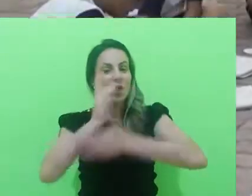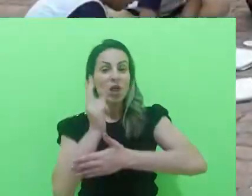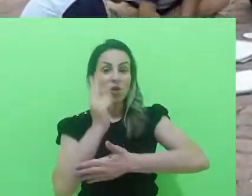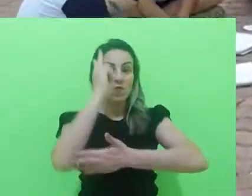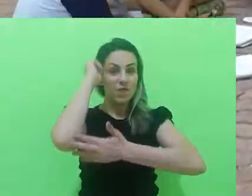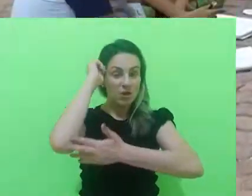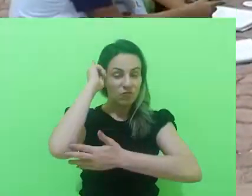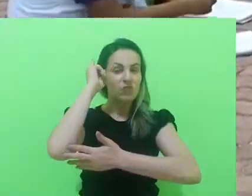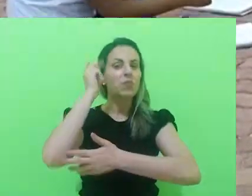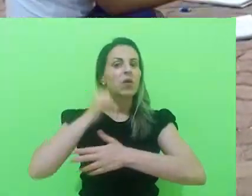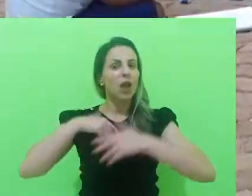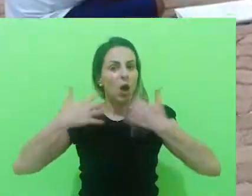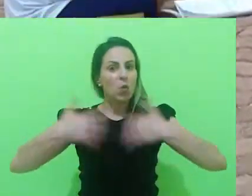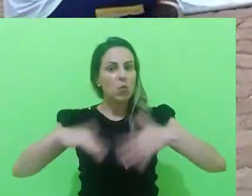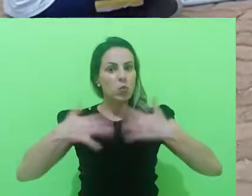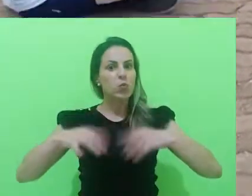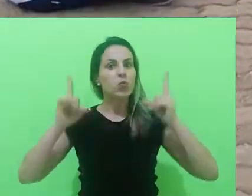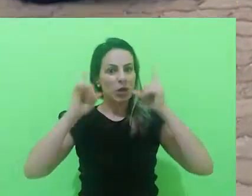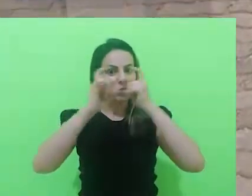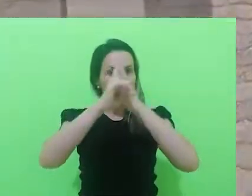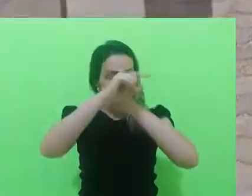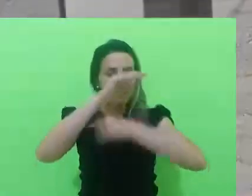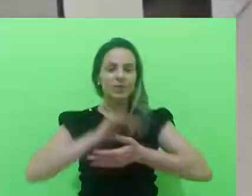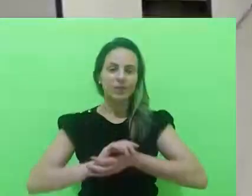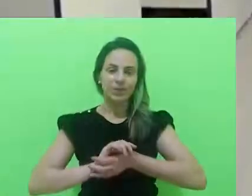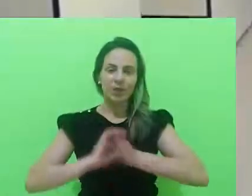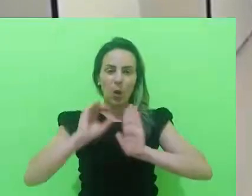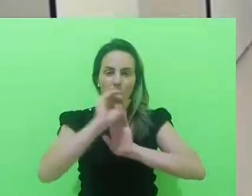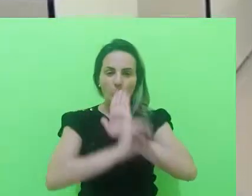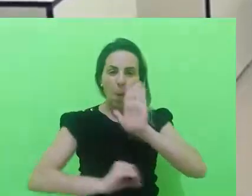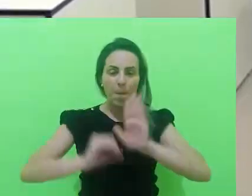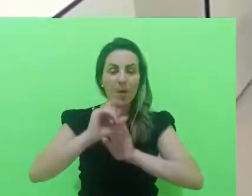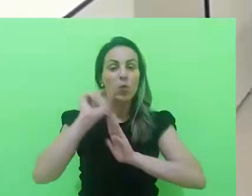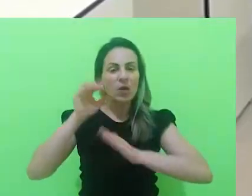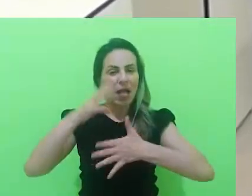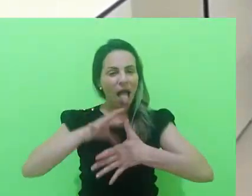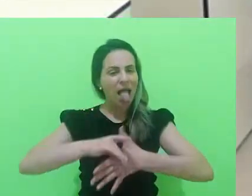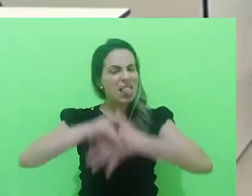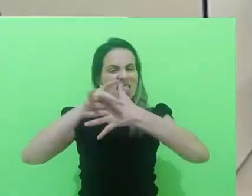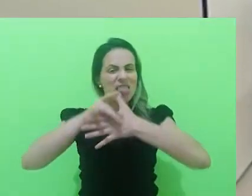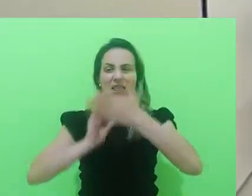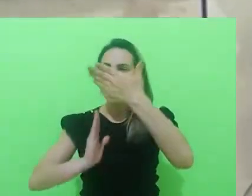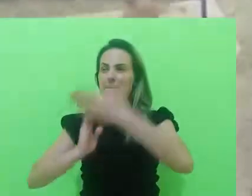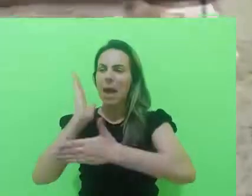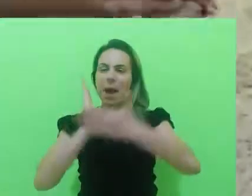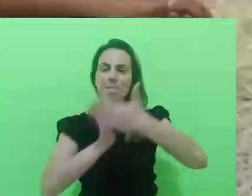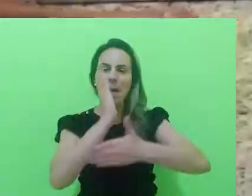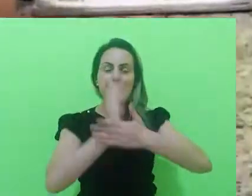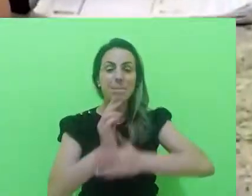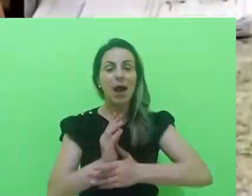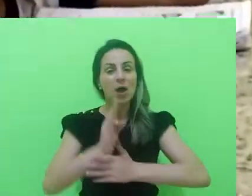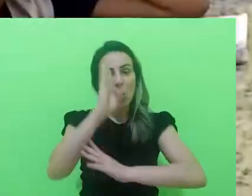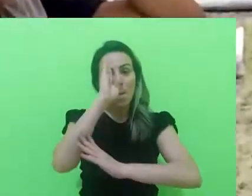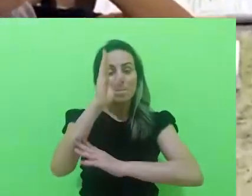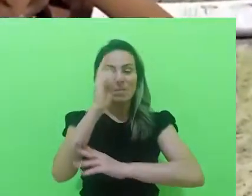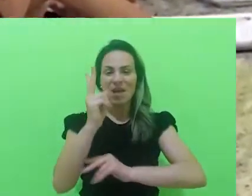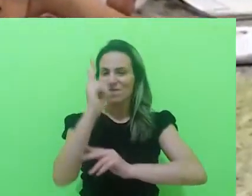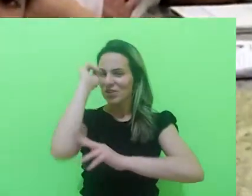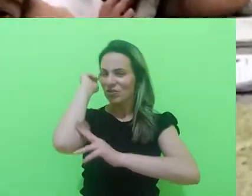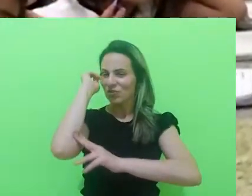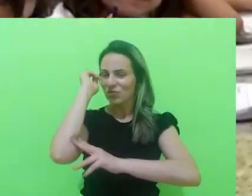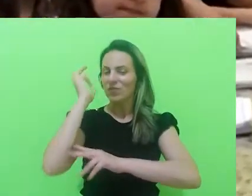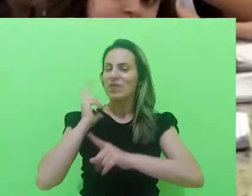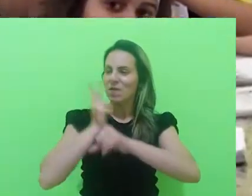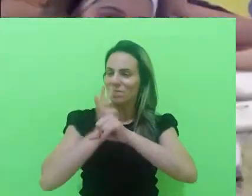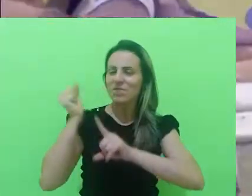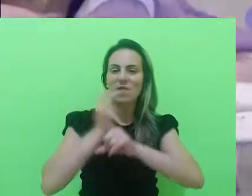concorridos e desafiadores. Além do Objetivo ser líder em aprovações dos principais vestibulares, os alunos do